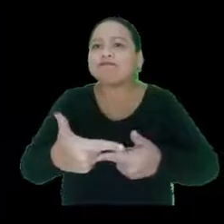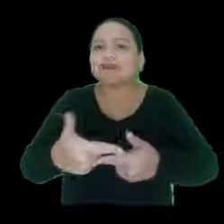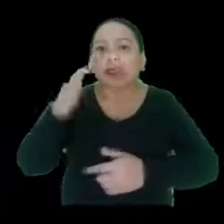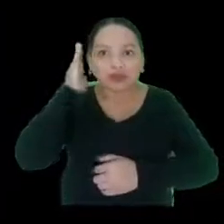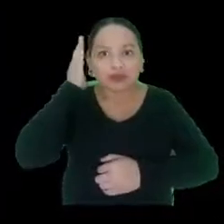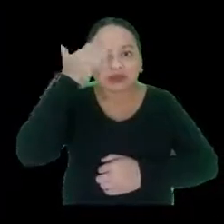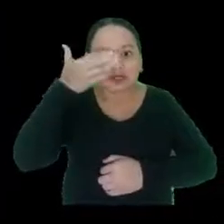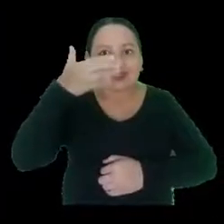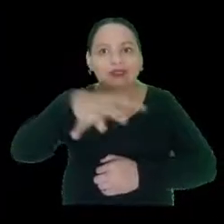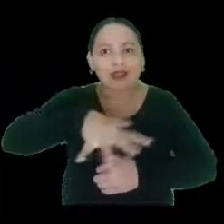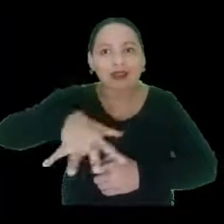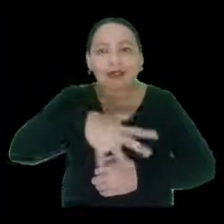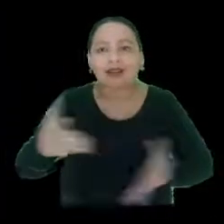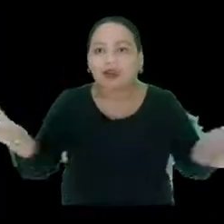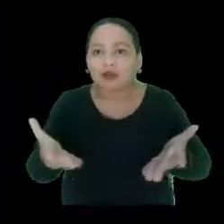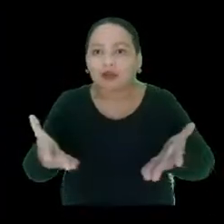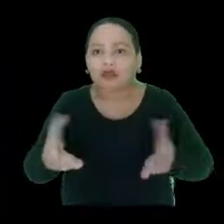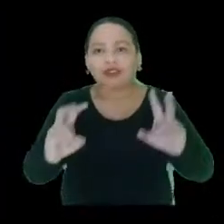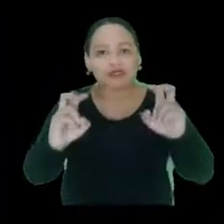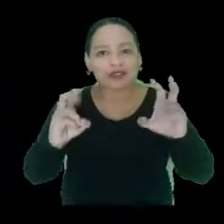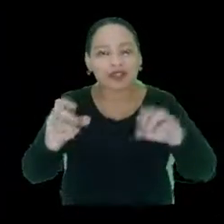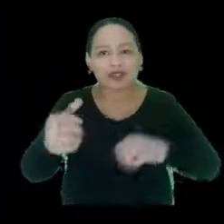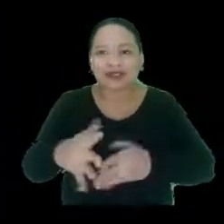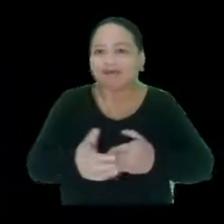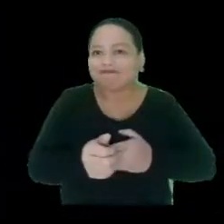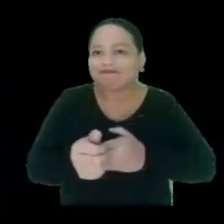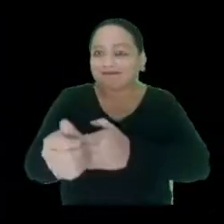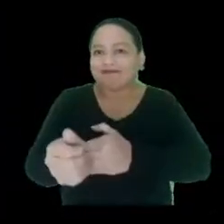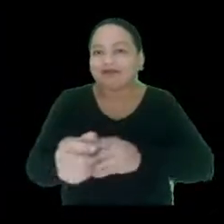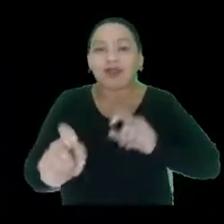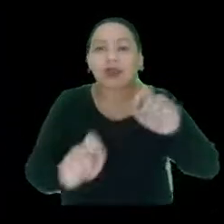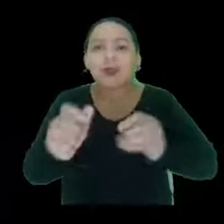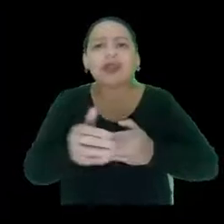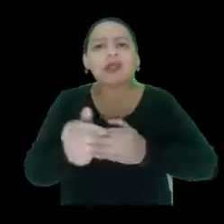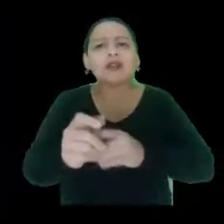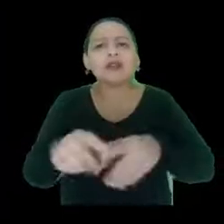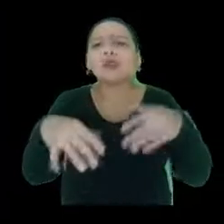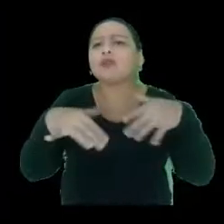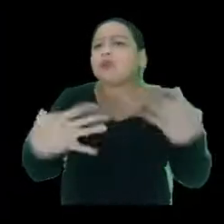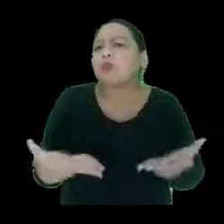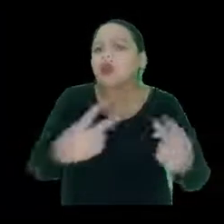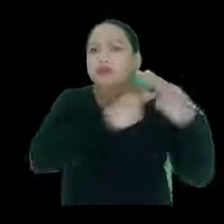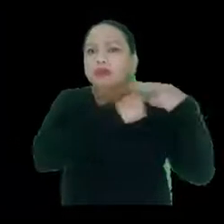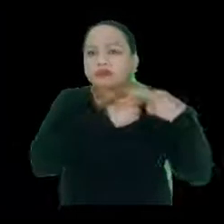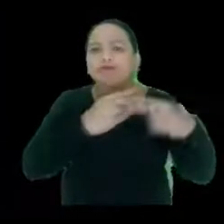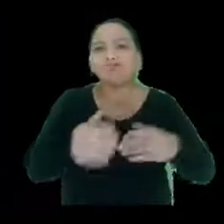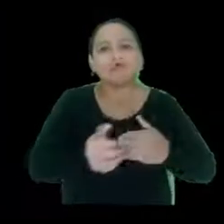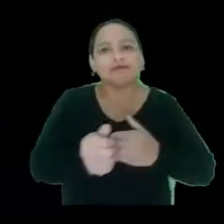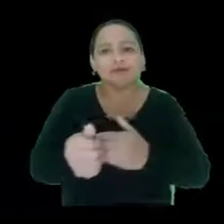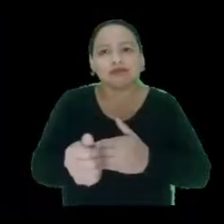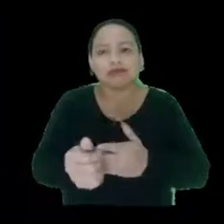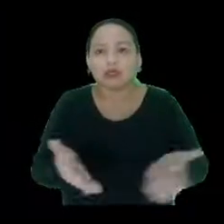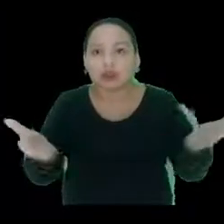surdo-cegueira. Então, hoje eu vim falar sobre quem é o intérprete, o guia-intérprete e o que ele faz, certo?